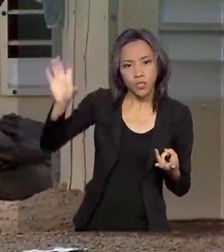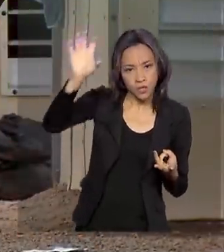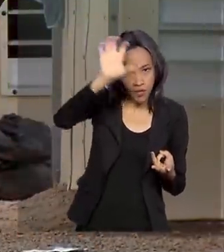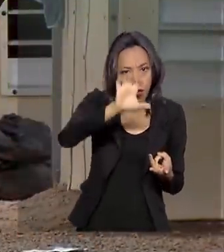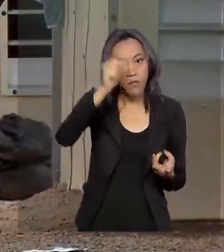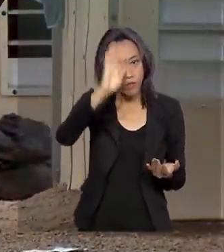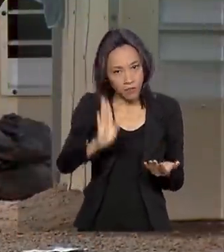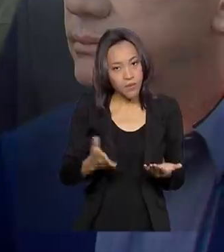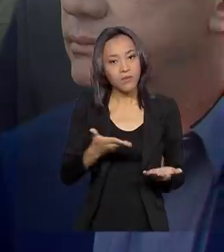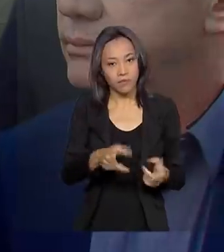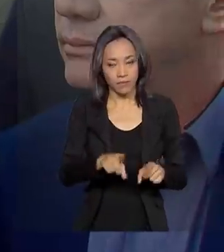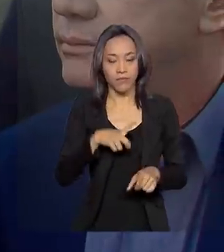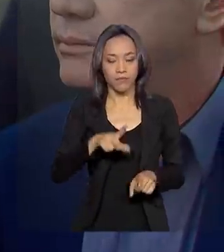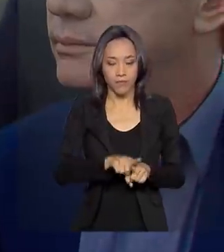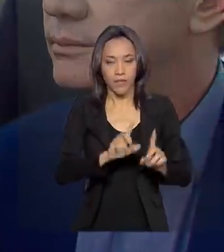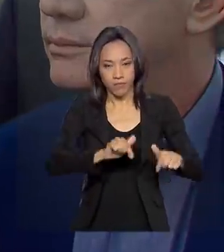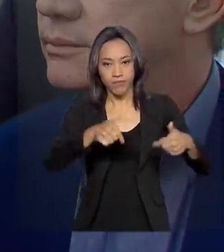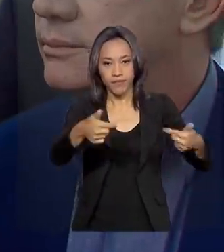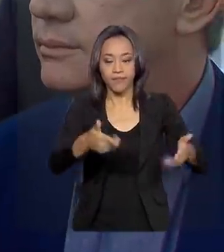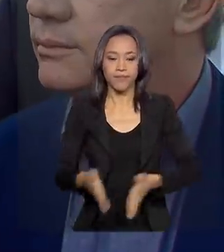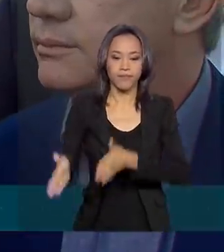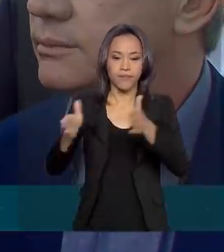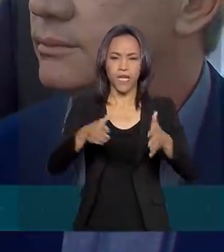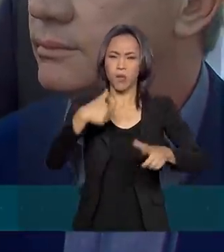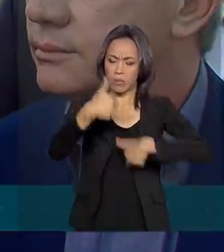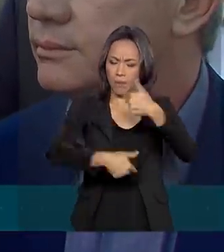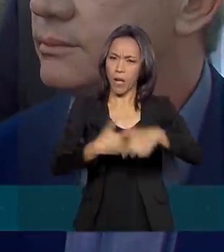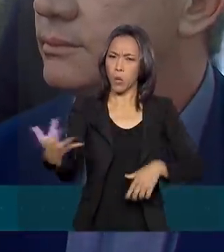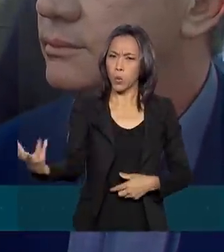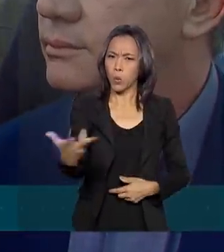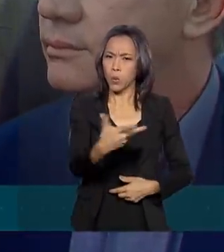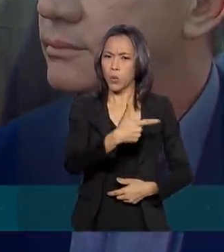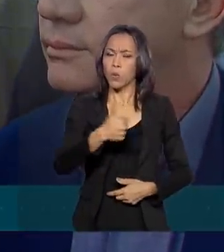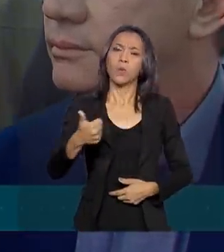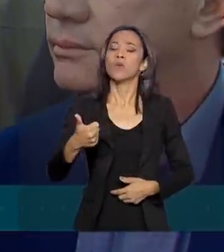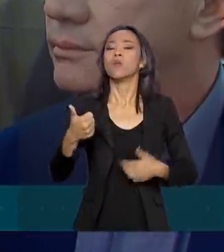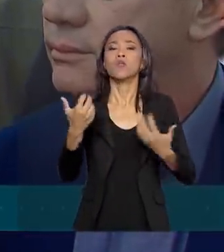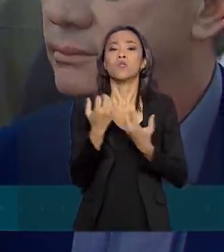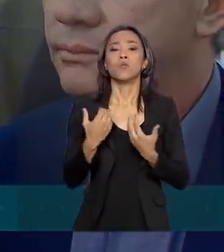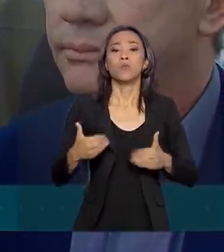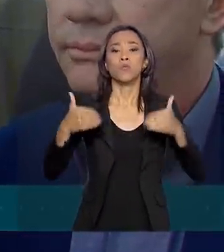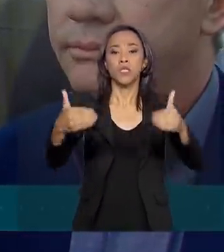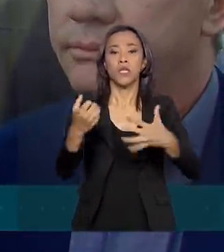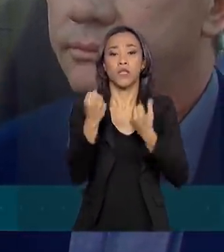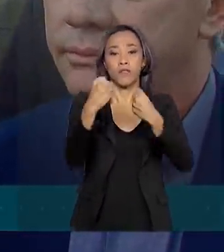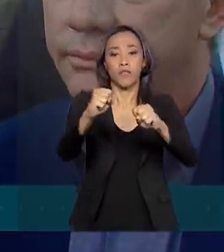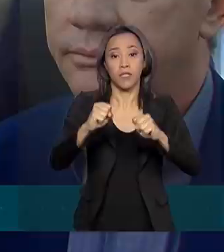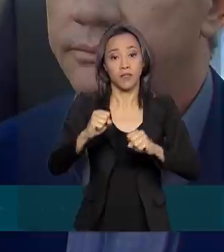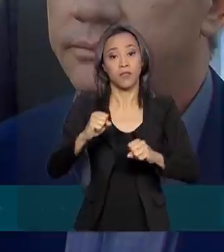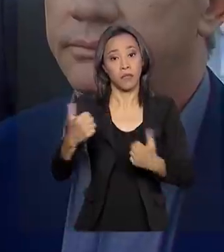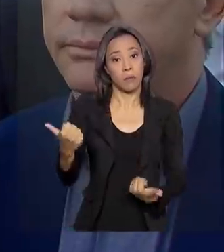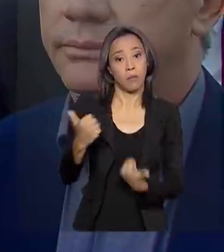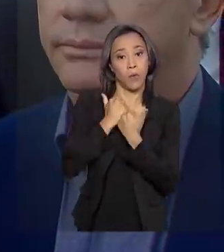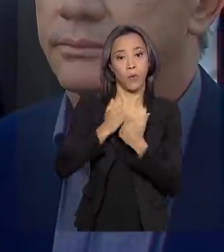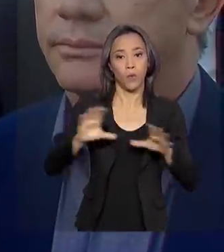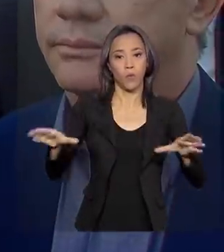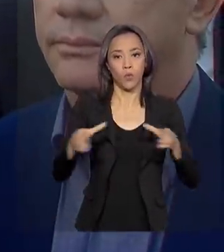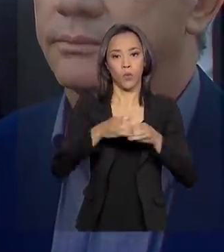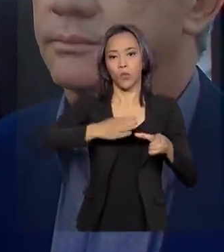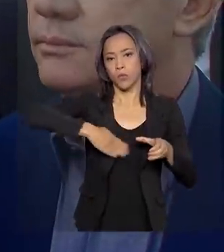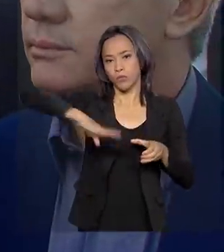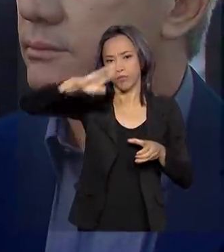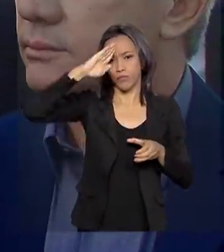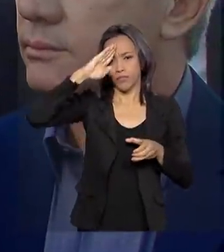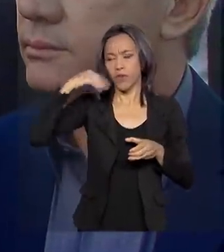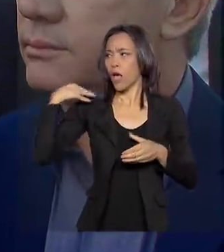outras regiões do país. Isso é um trabalho extraordinário do Ministério da Defesa, em particular do Exército Brasileiro, que foi adquirindo experiência